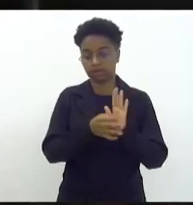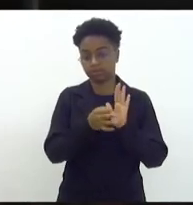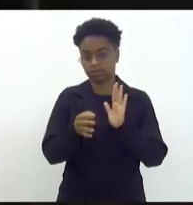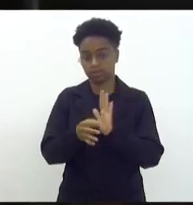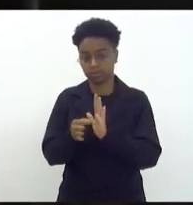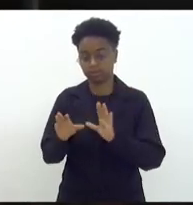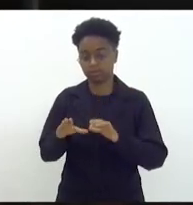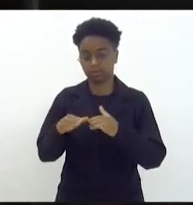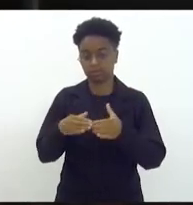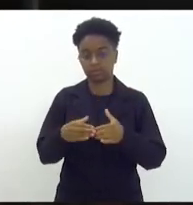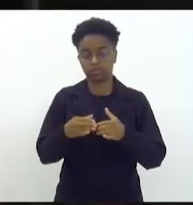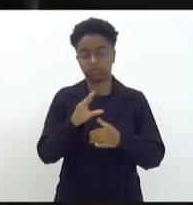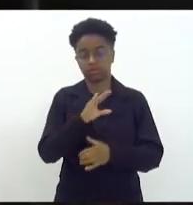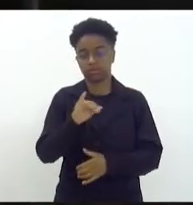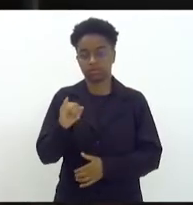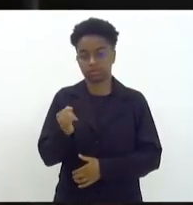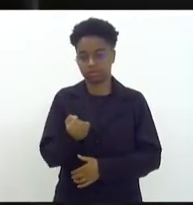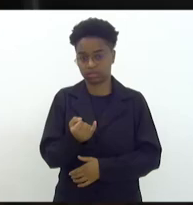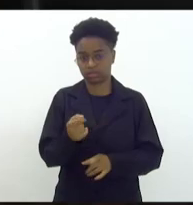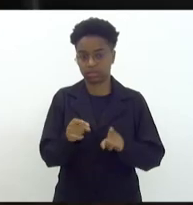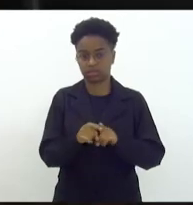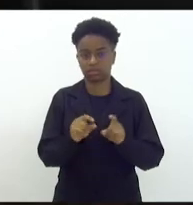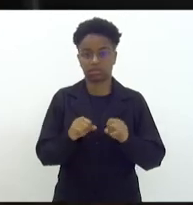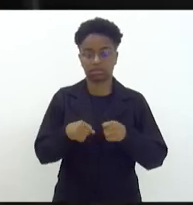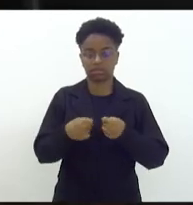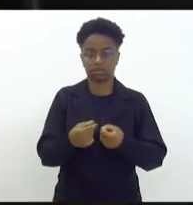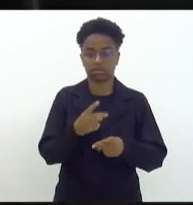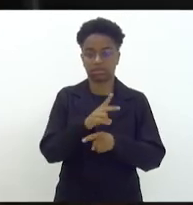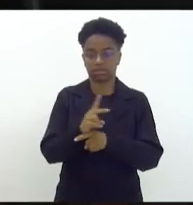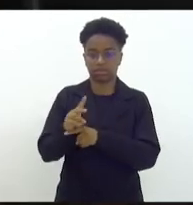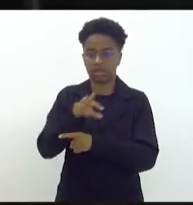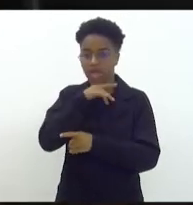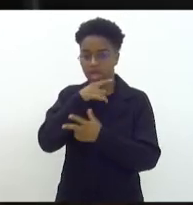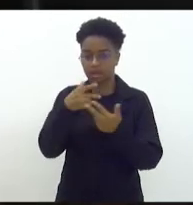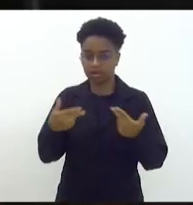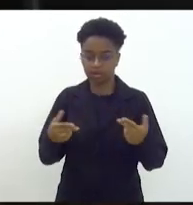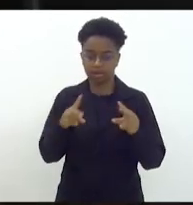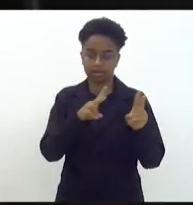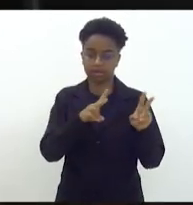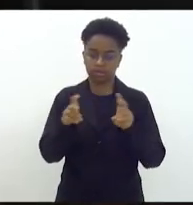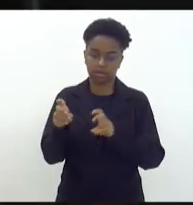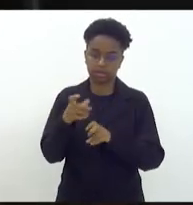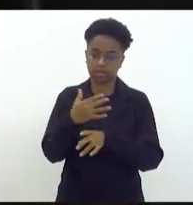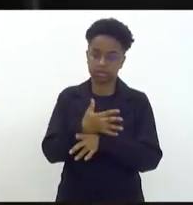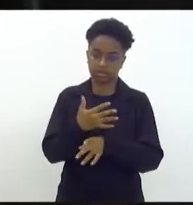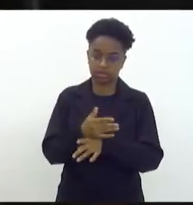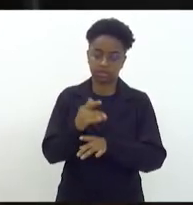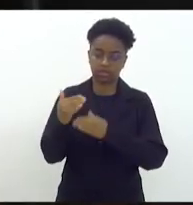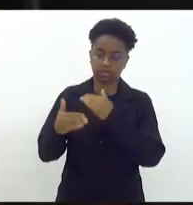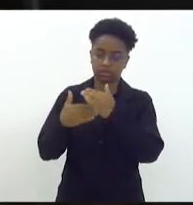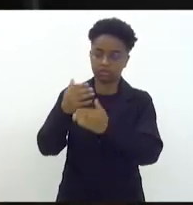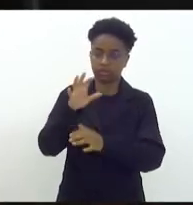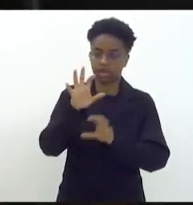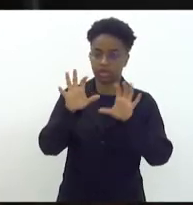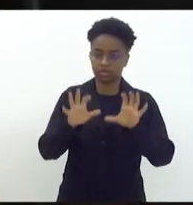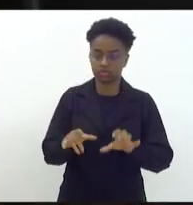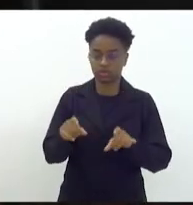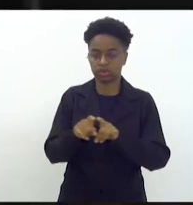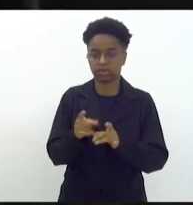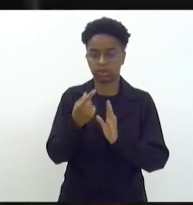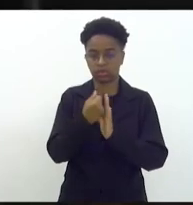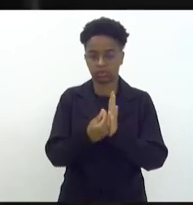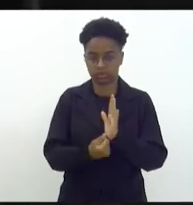comissões de Constituição e Justiça, defesa e proteção dos direitos animais, assuntos municipais e desenvolvimento regional e de